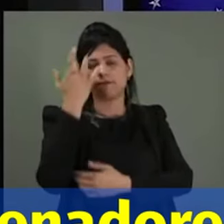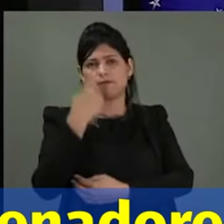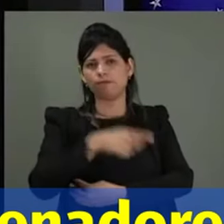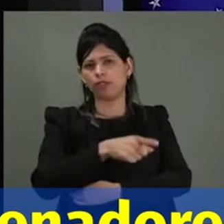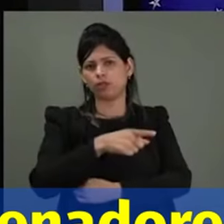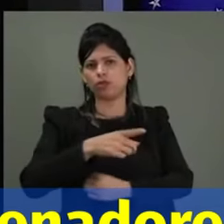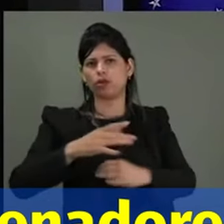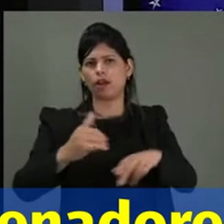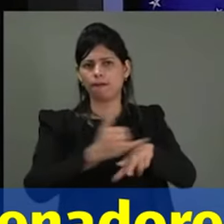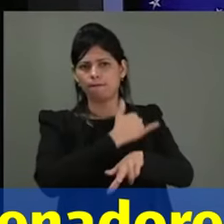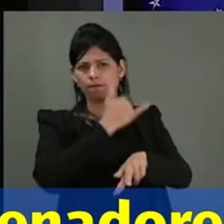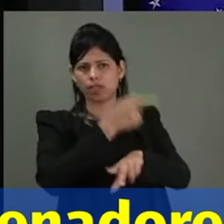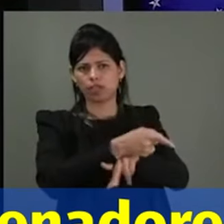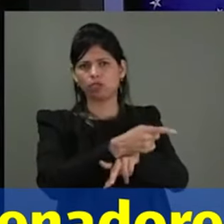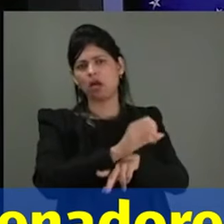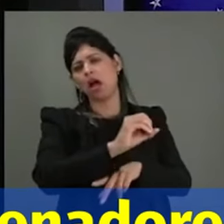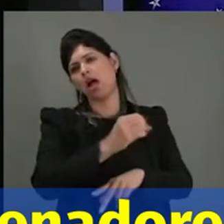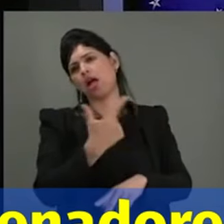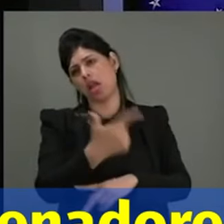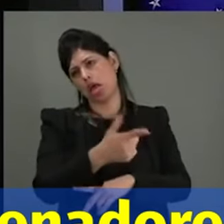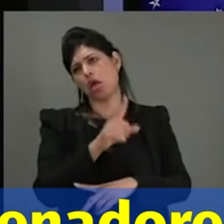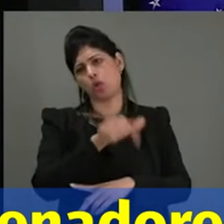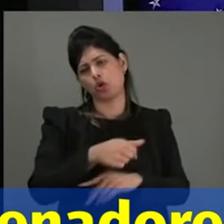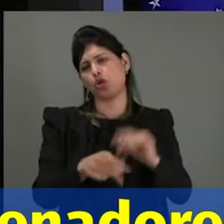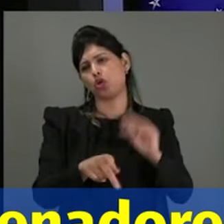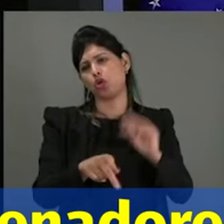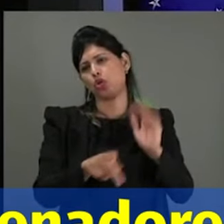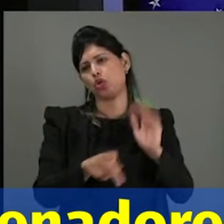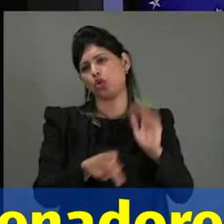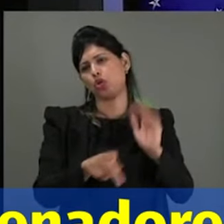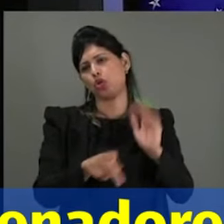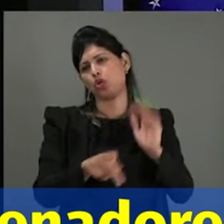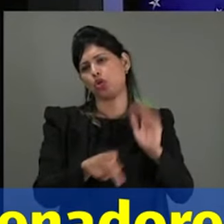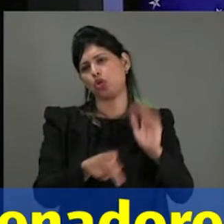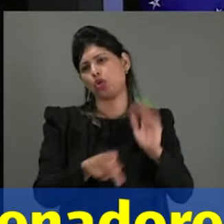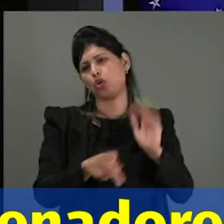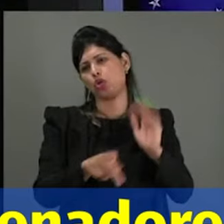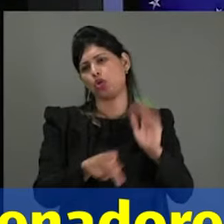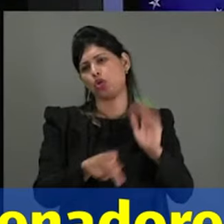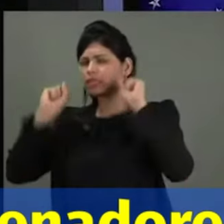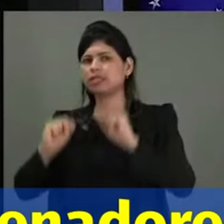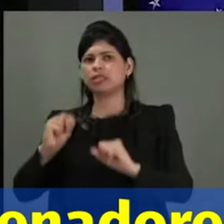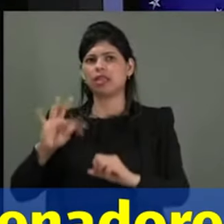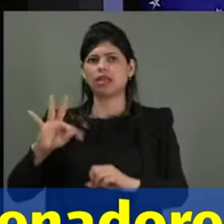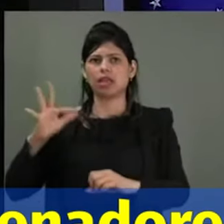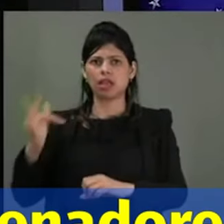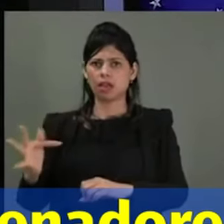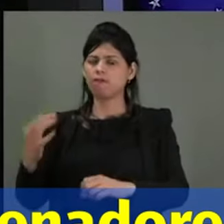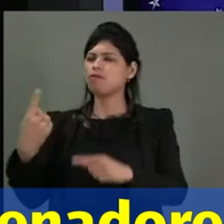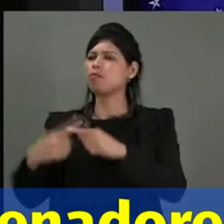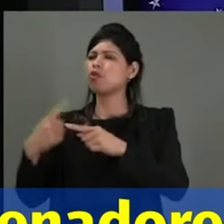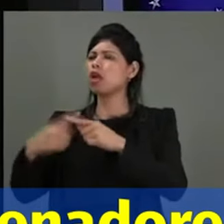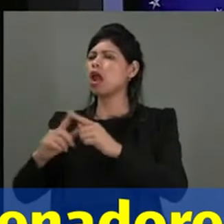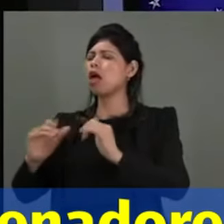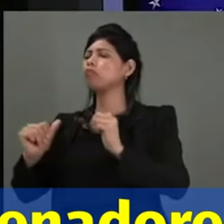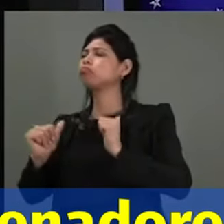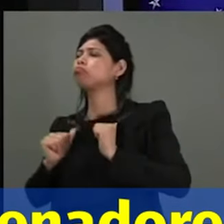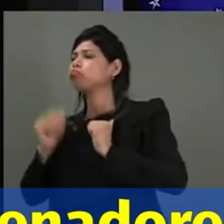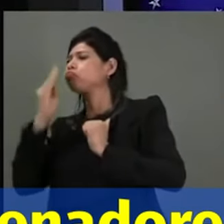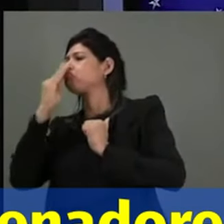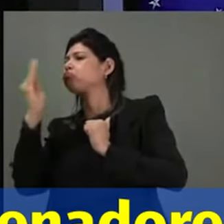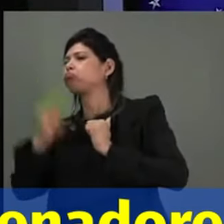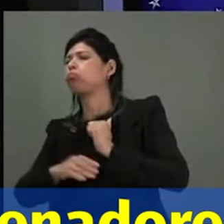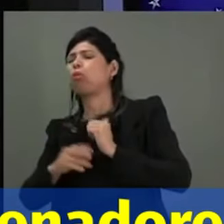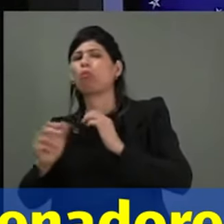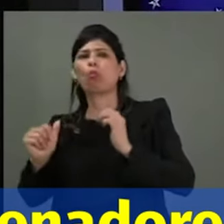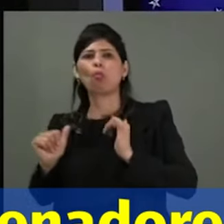Claro que as digitais estão no STF, diretamente, pela omissão, porque